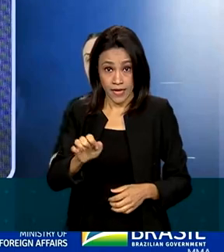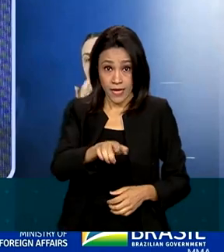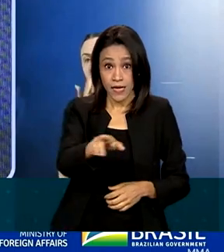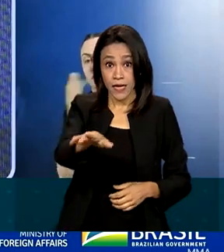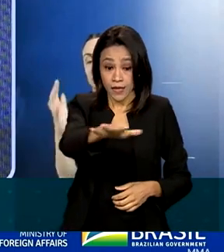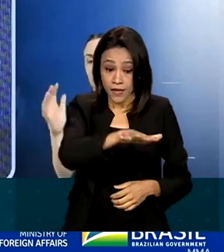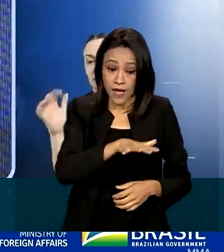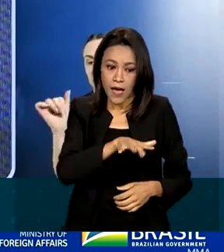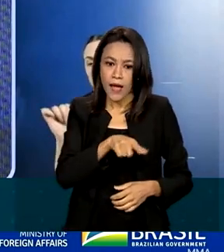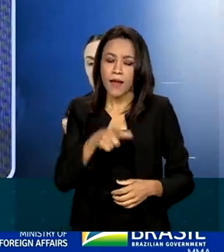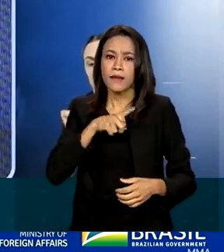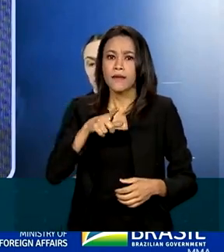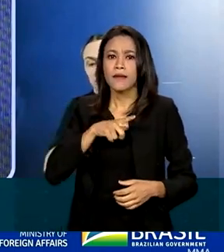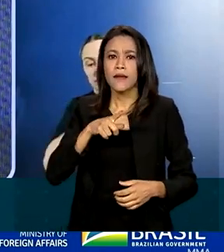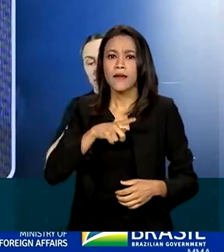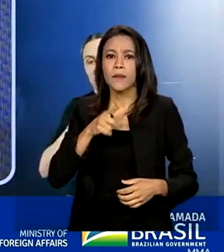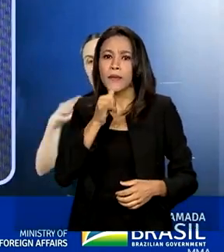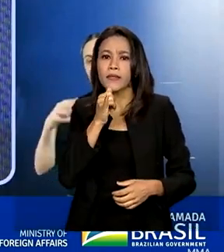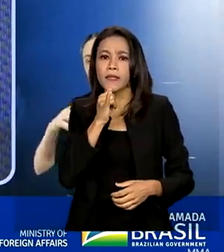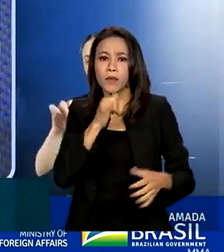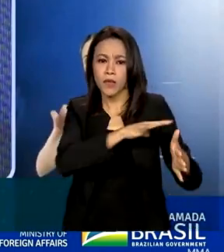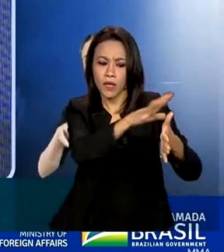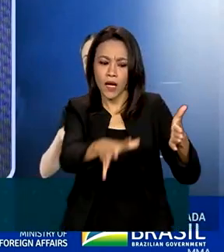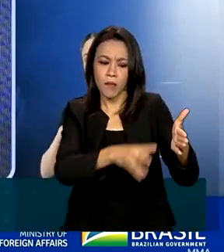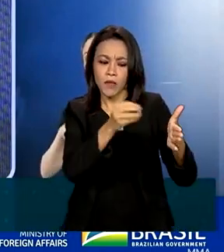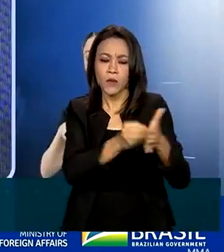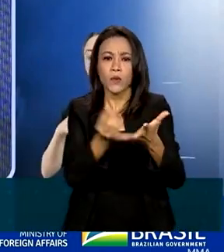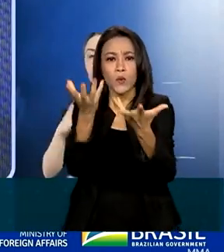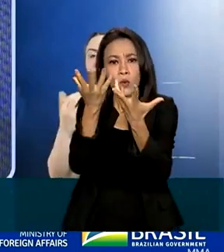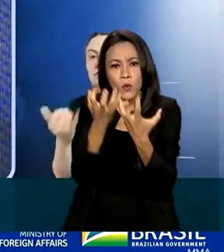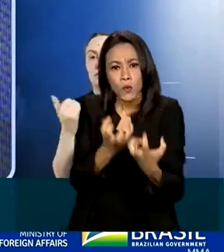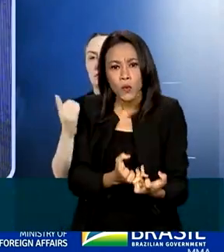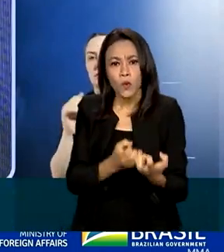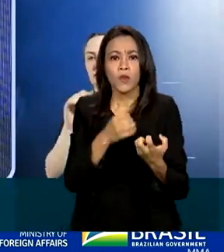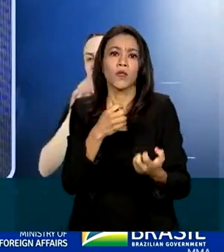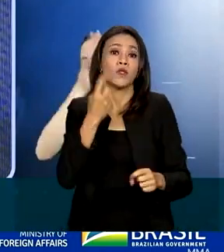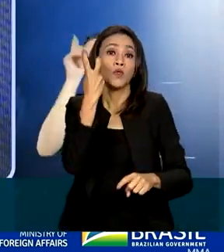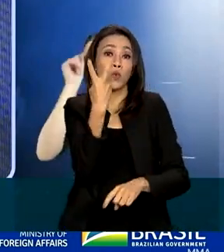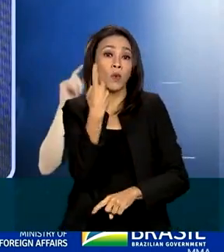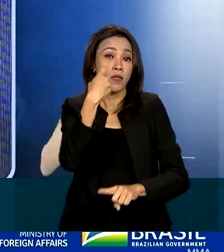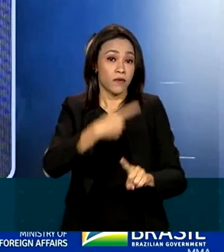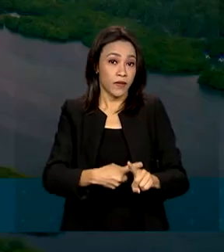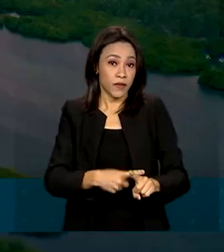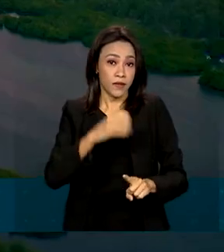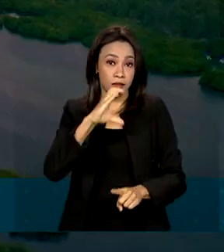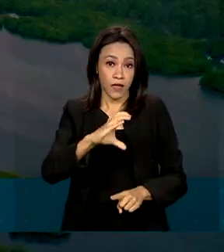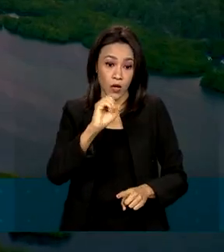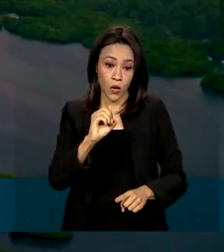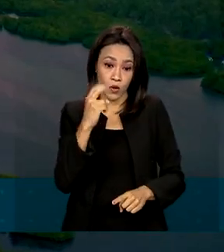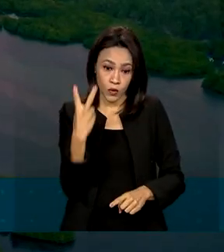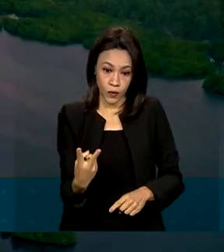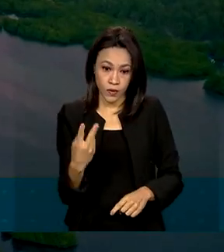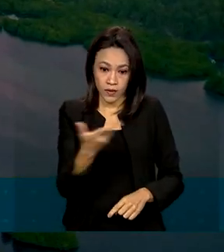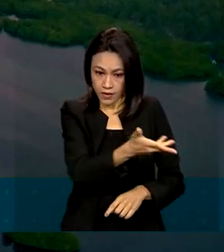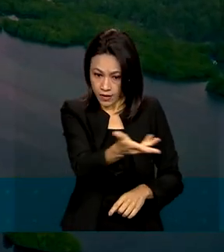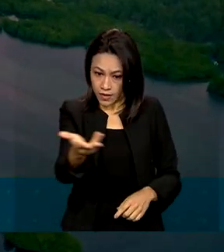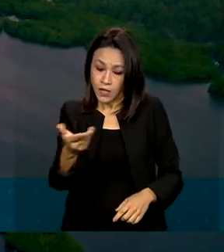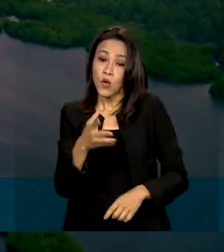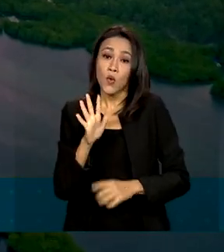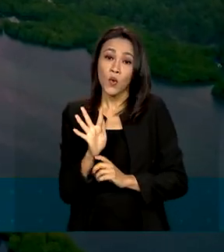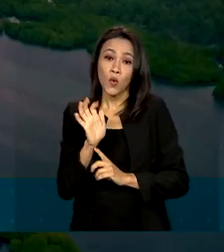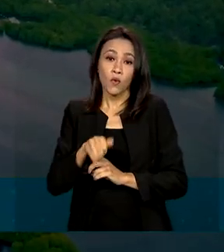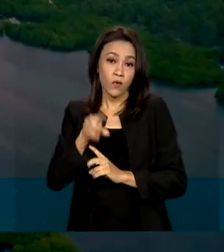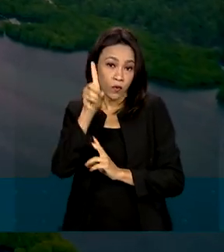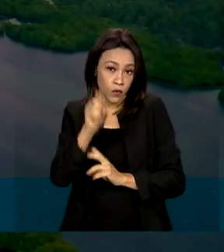captura na Amazônia, por exemplo, duas vezes mais carbono do que a floresta. O Fundo Brasileiro para a